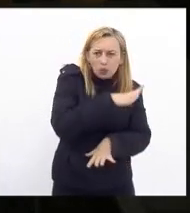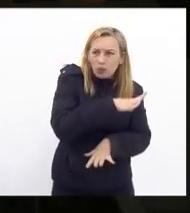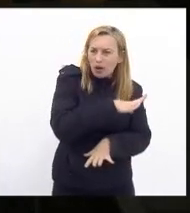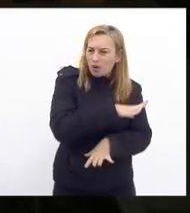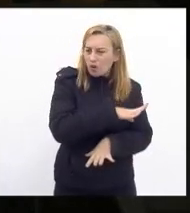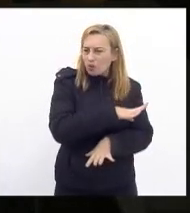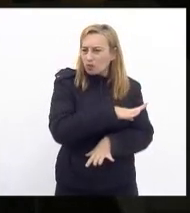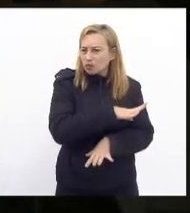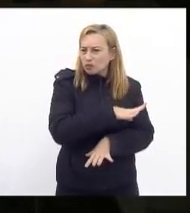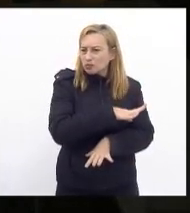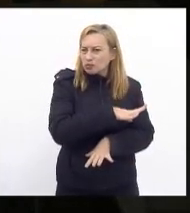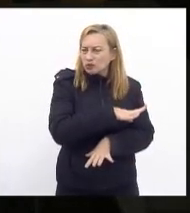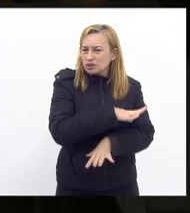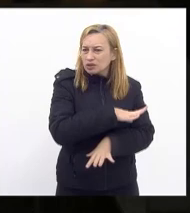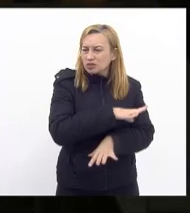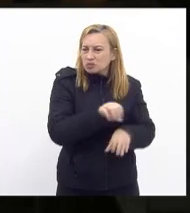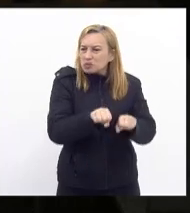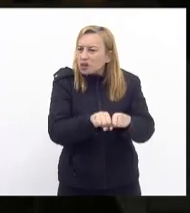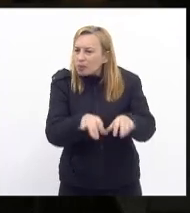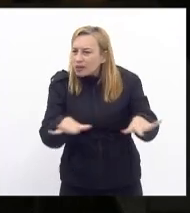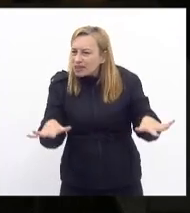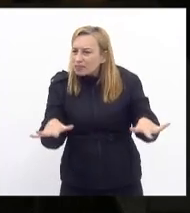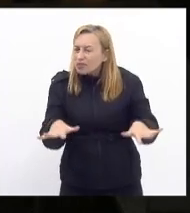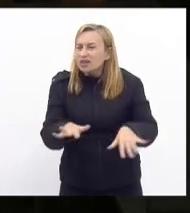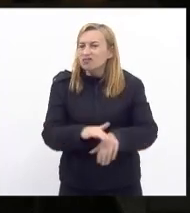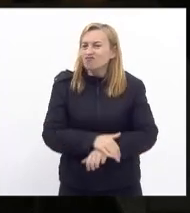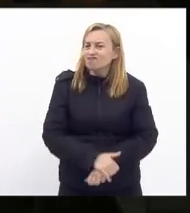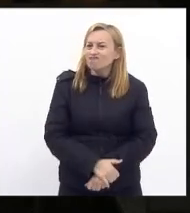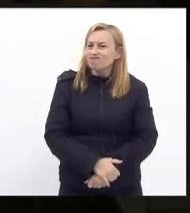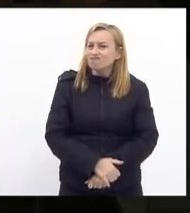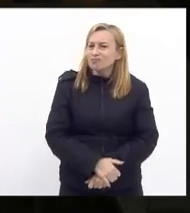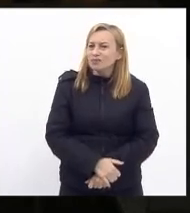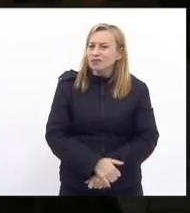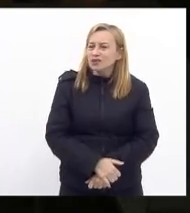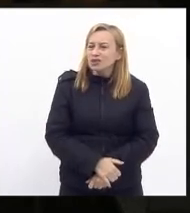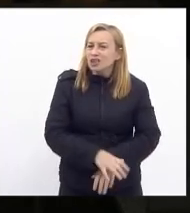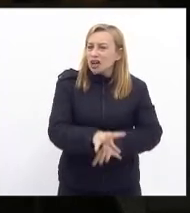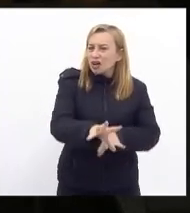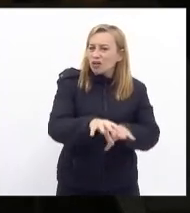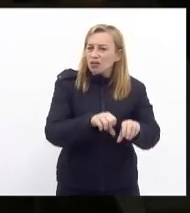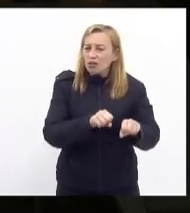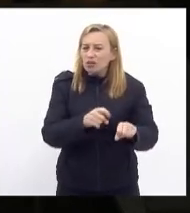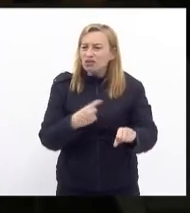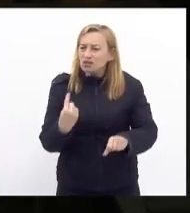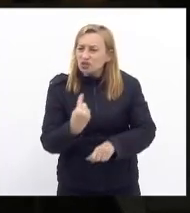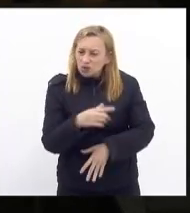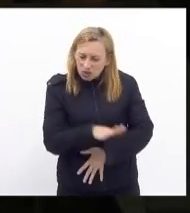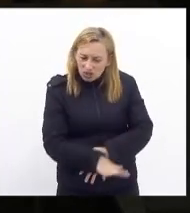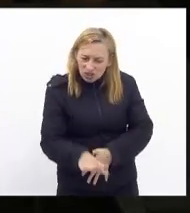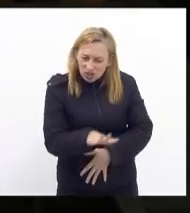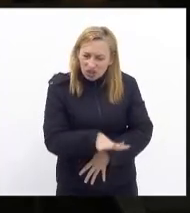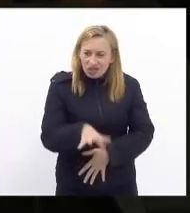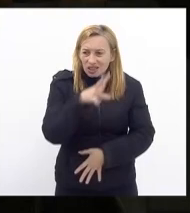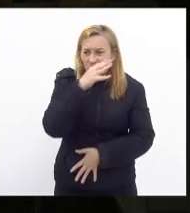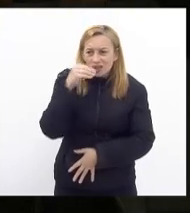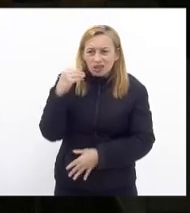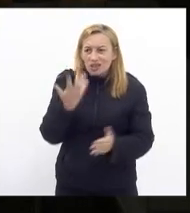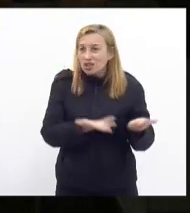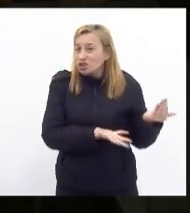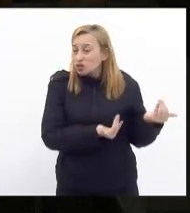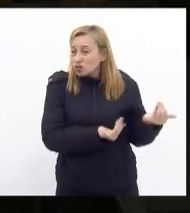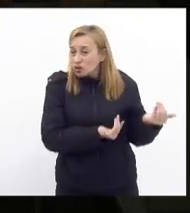pela pandemia a formação das nossas crianças adolescentes e jovens